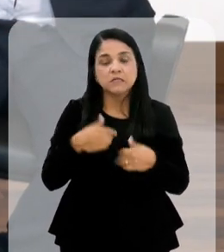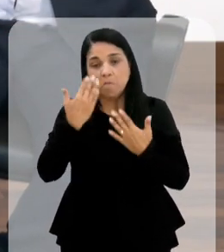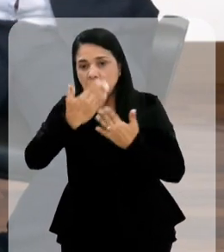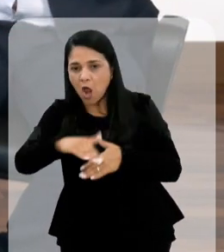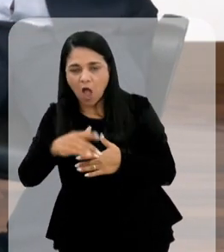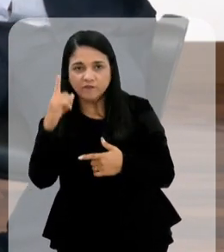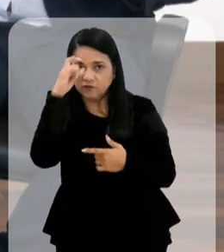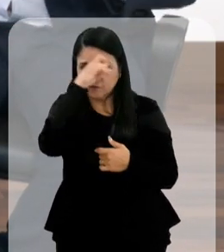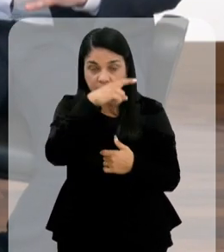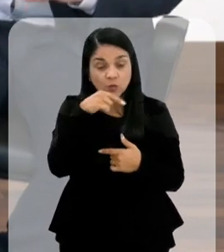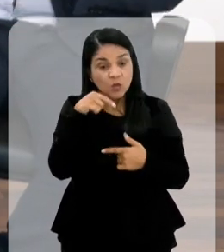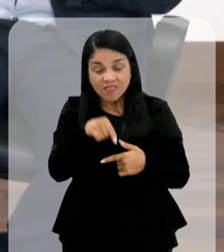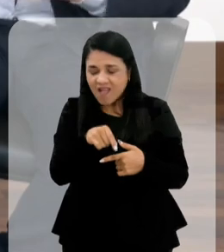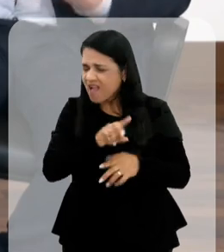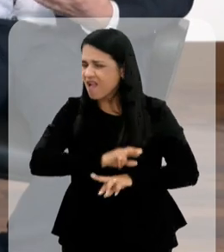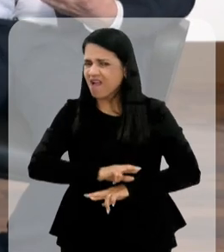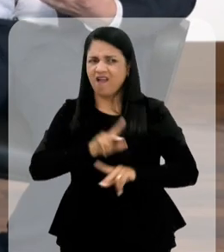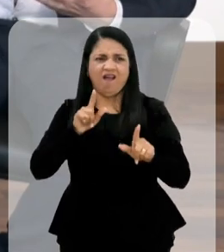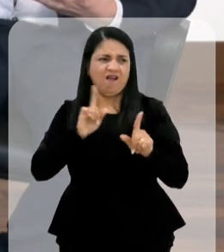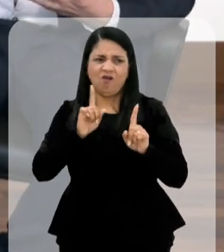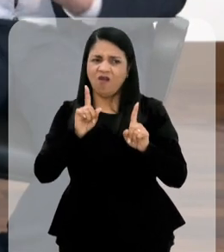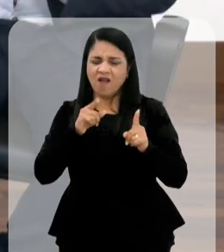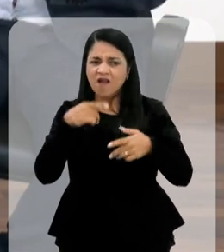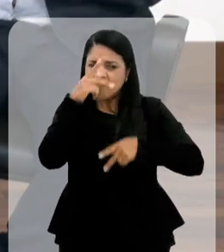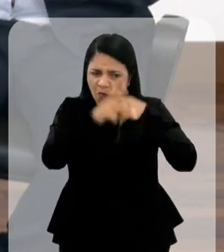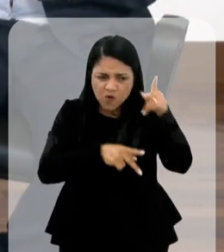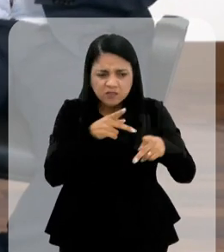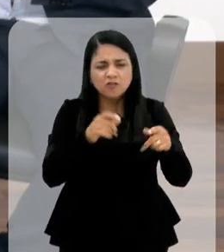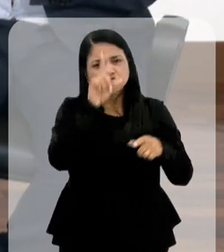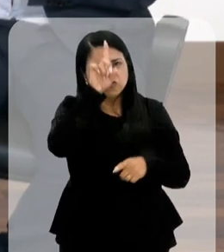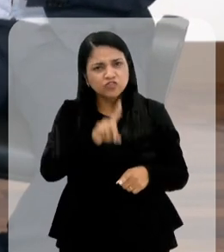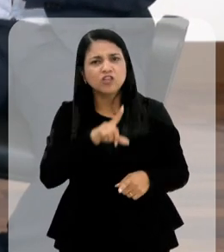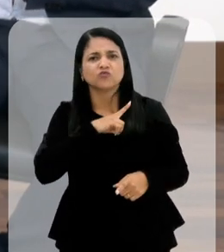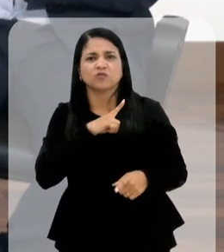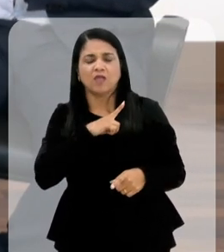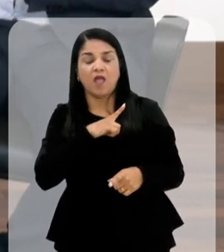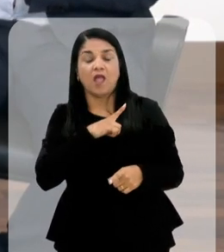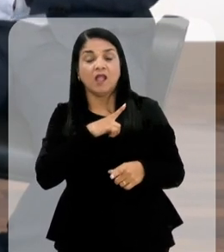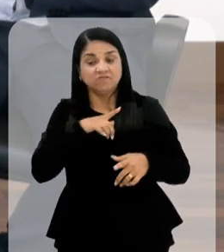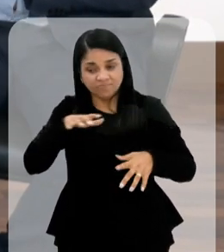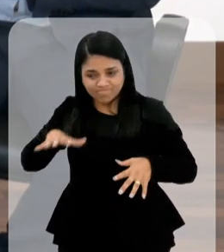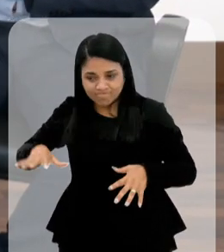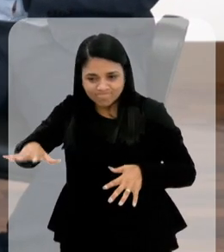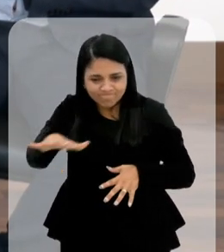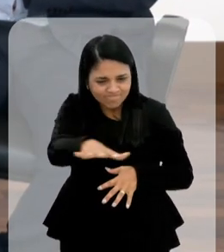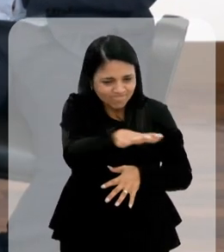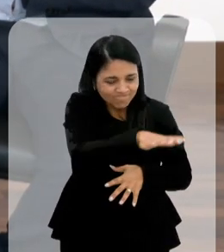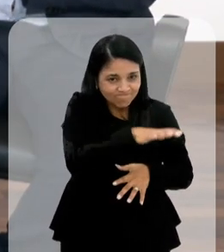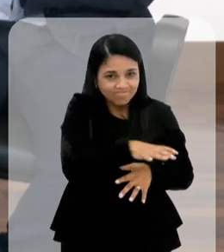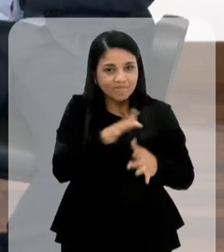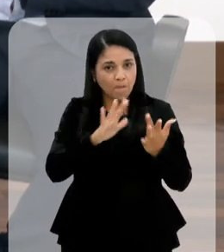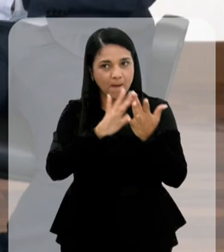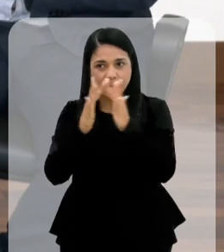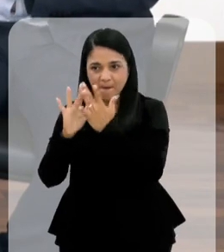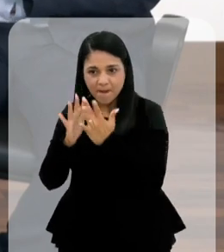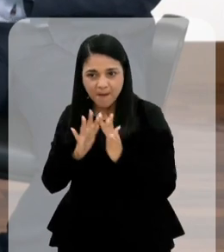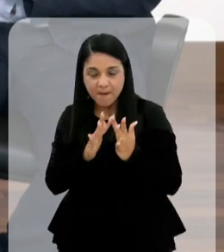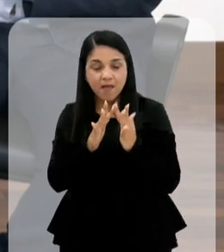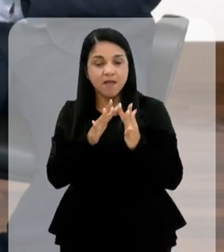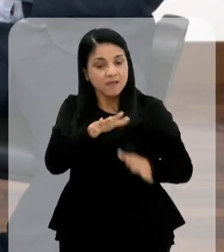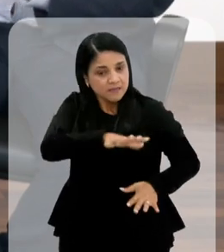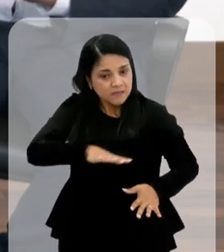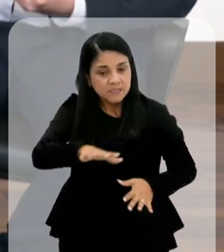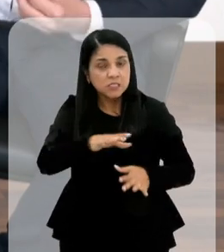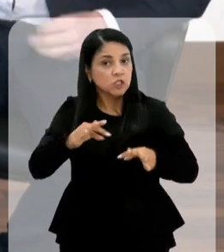ah, tem que fazer prova e é muito difícil. Não, ele é para a população. A gente, e aí, cada vez mais, essa aproximação dos territórios, ela é importante para dizer, ó,